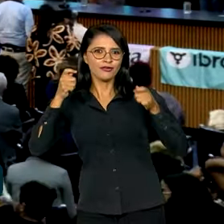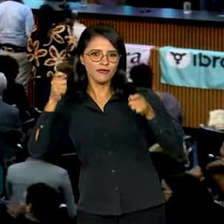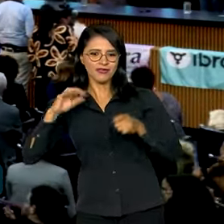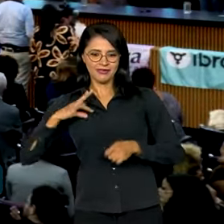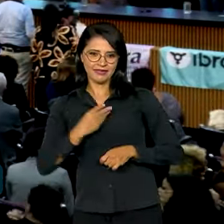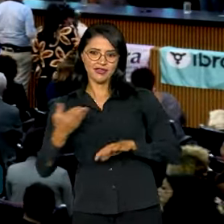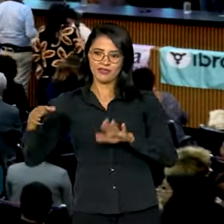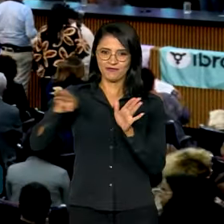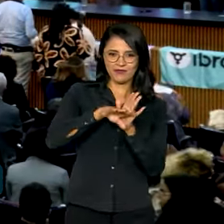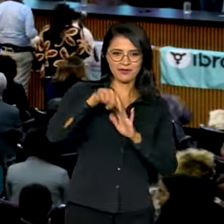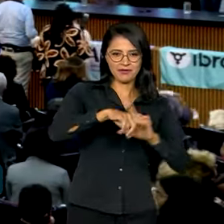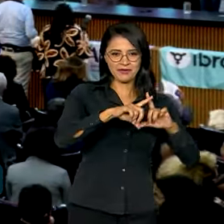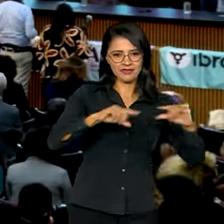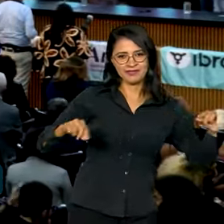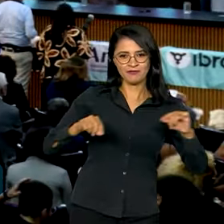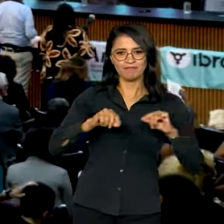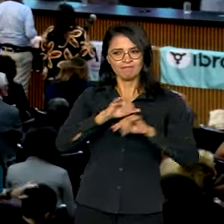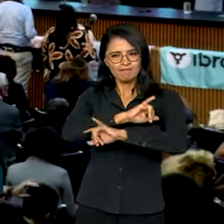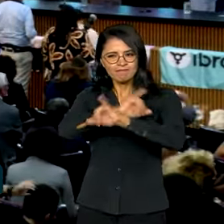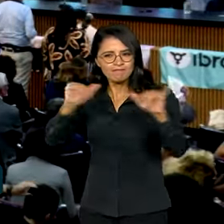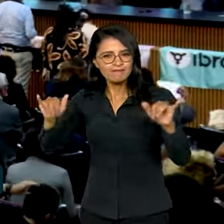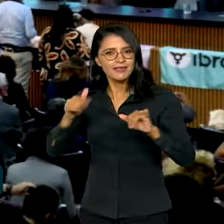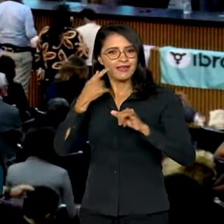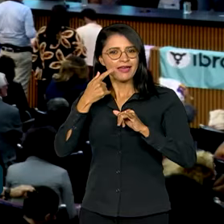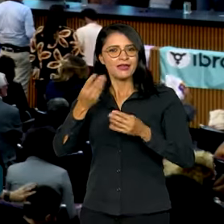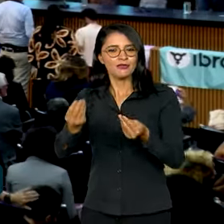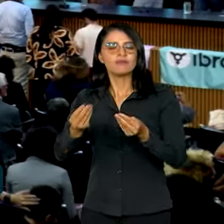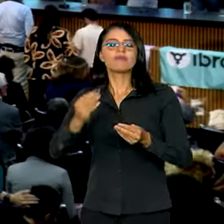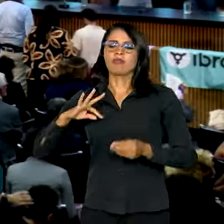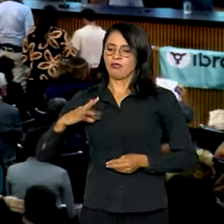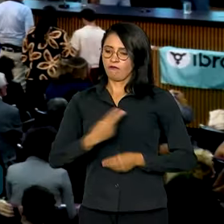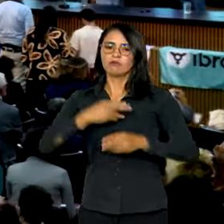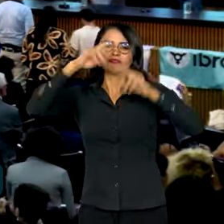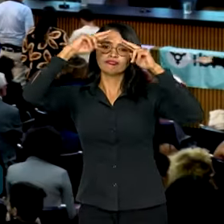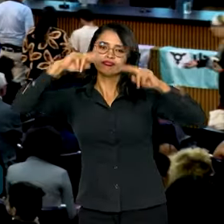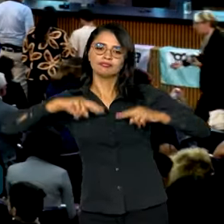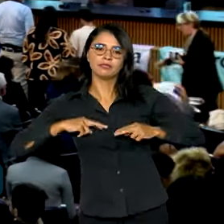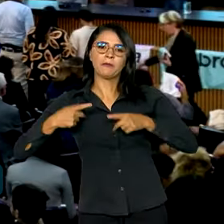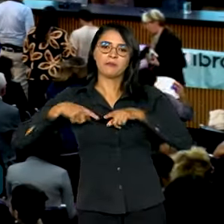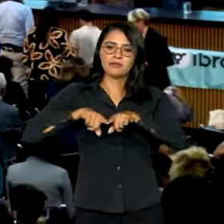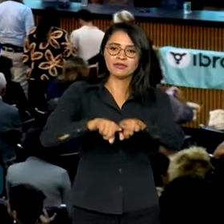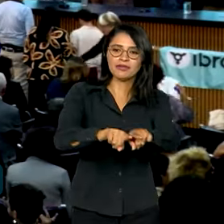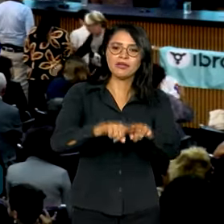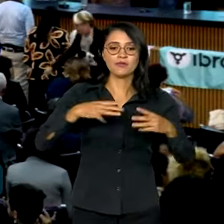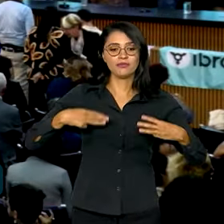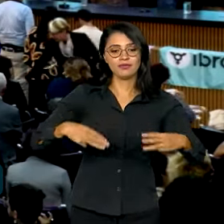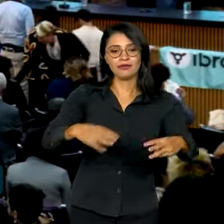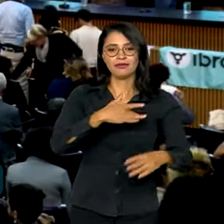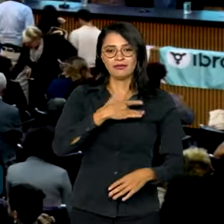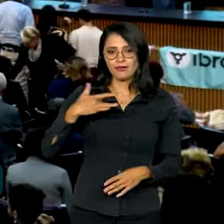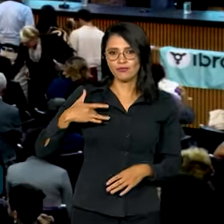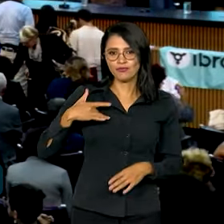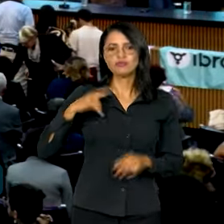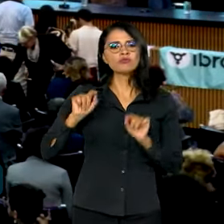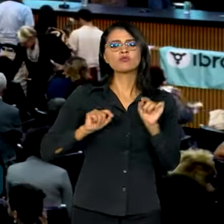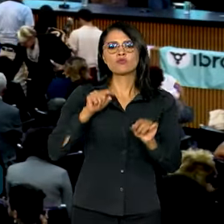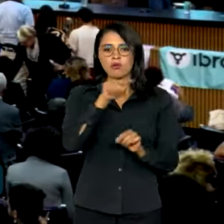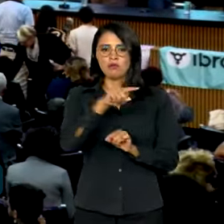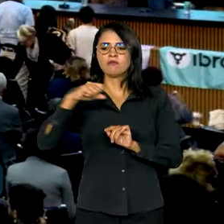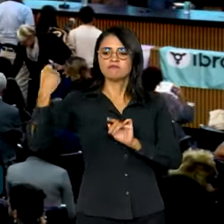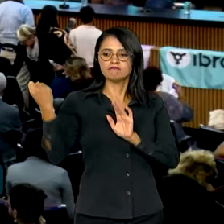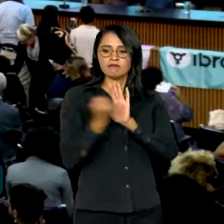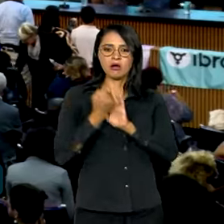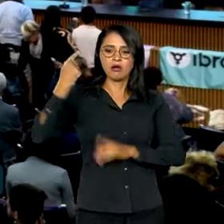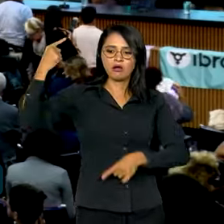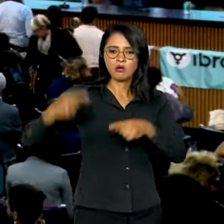lançamento da campanha Travesti e Respeito, em parceria com o Ministério da Saúde. O ato representou um marco político